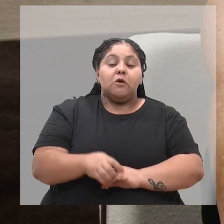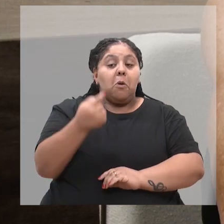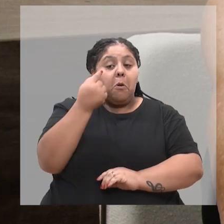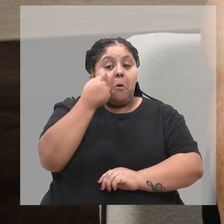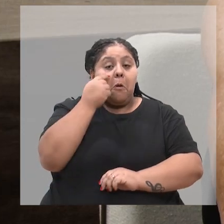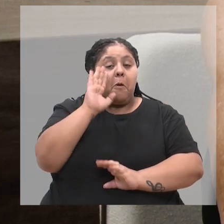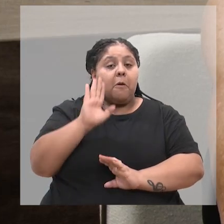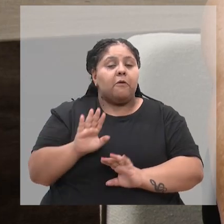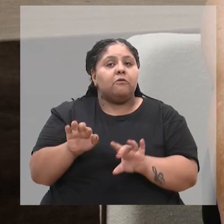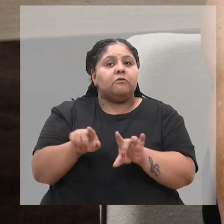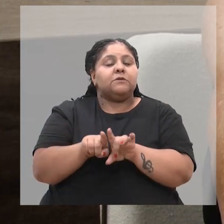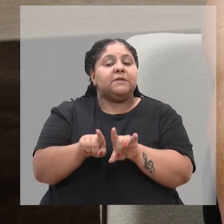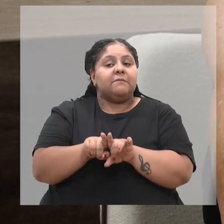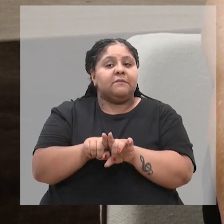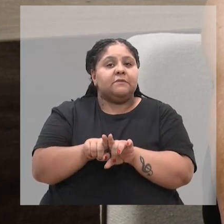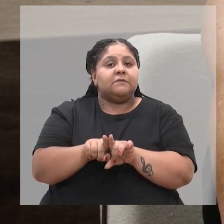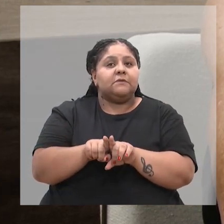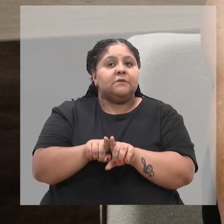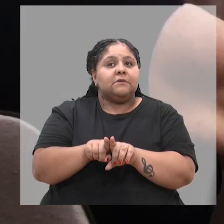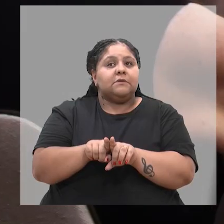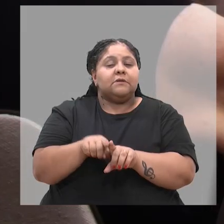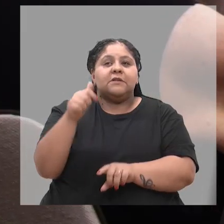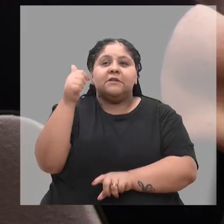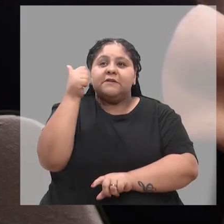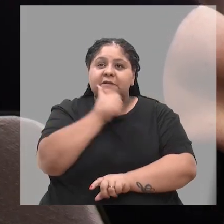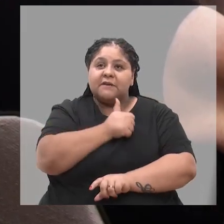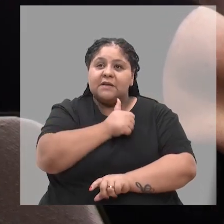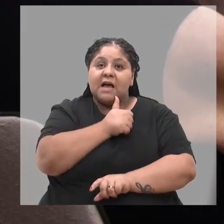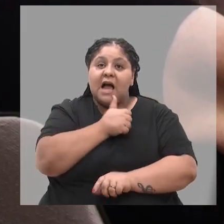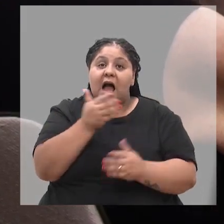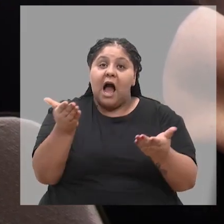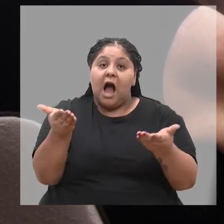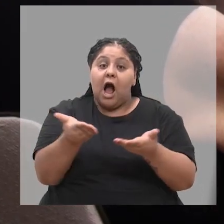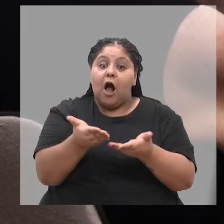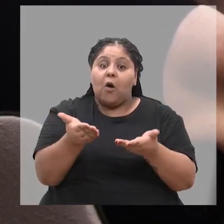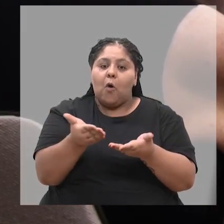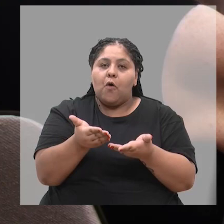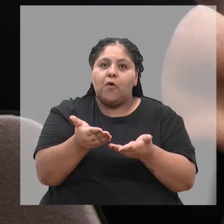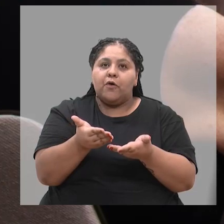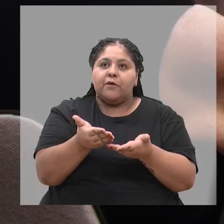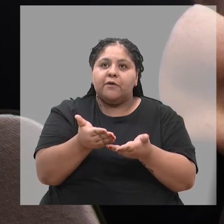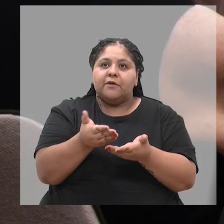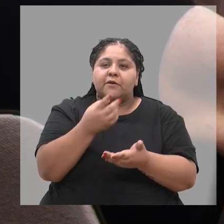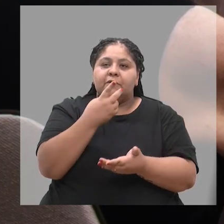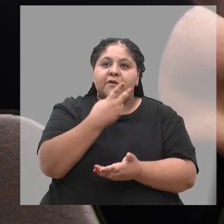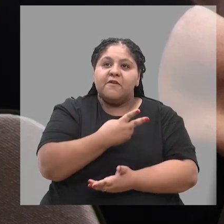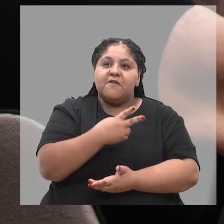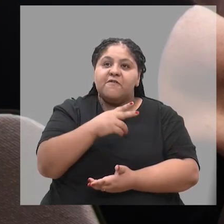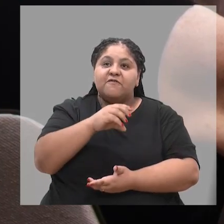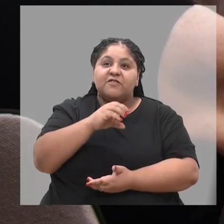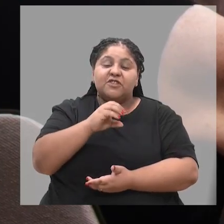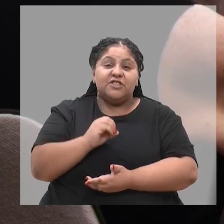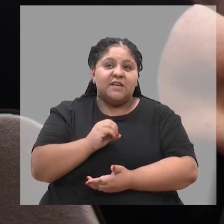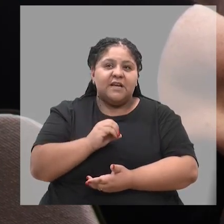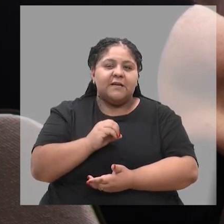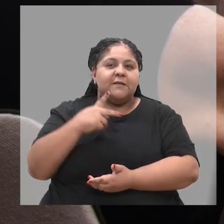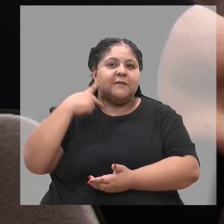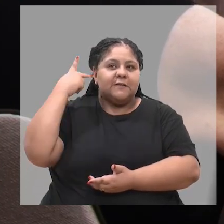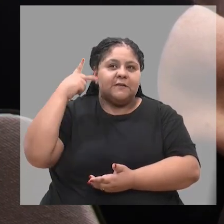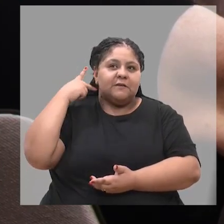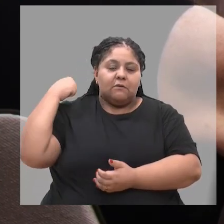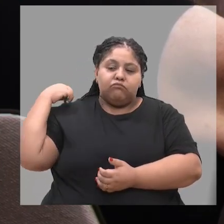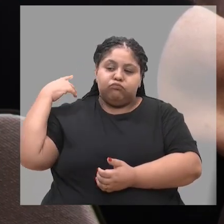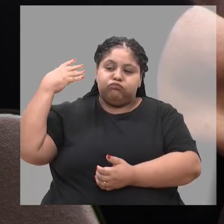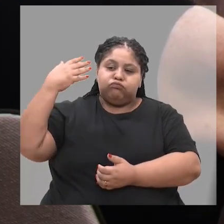só, e também o fato entre as mulheres, a senhora agora é a 20ª vereadora, digamos ao longo da